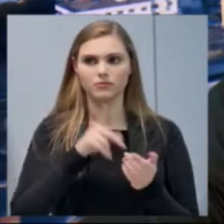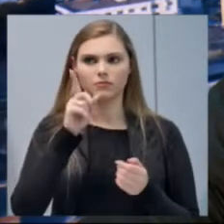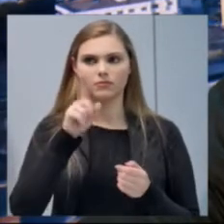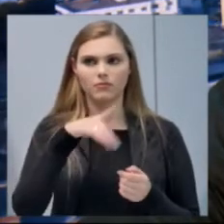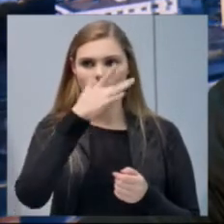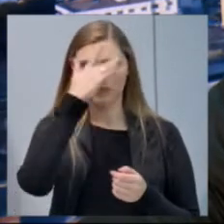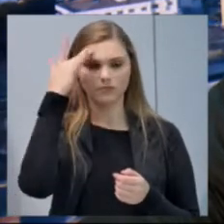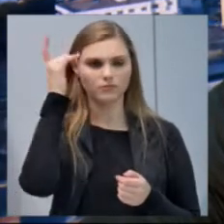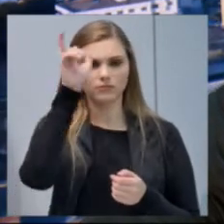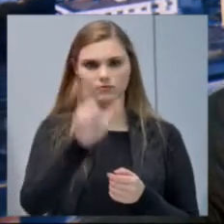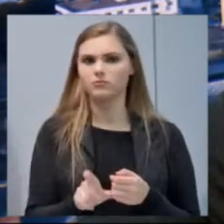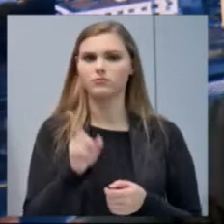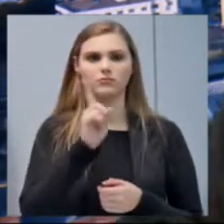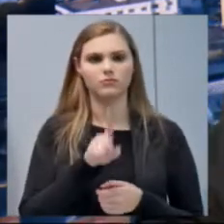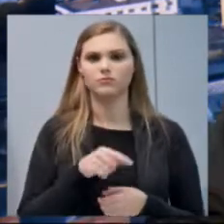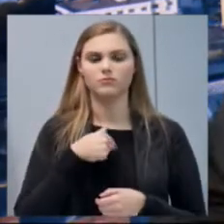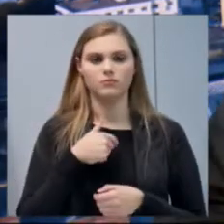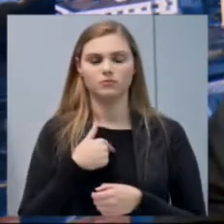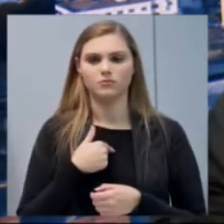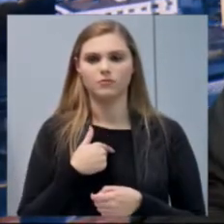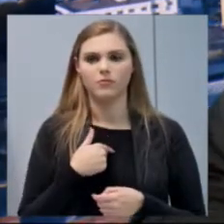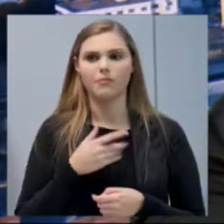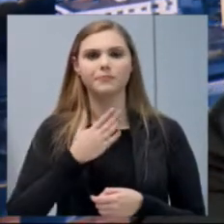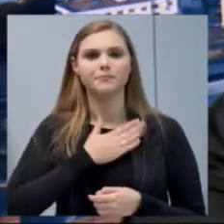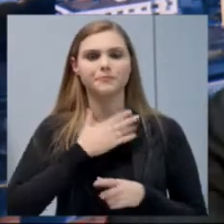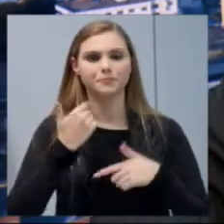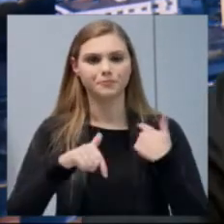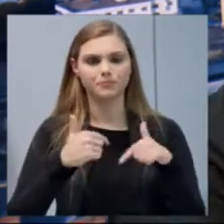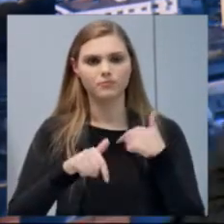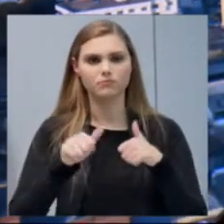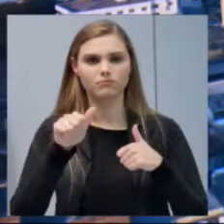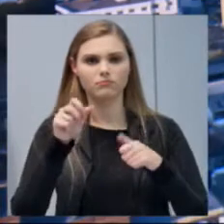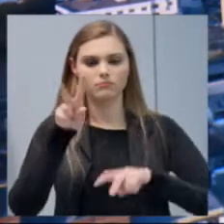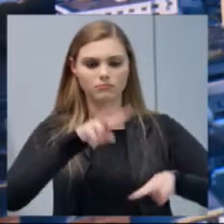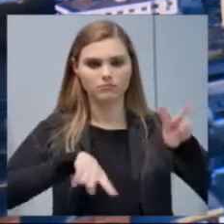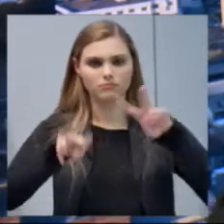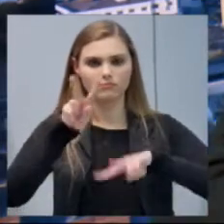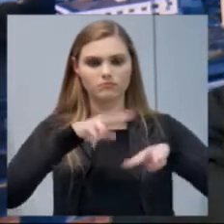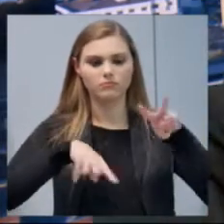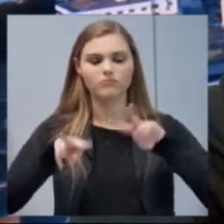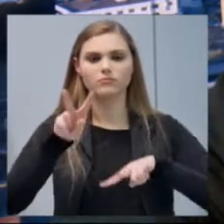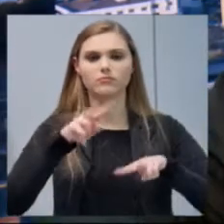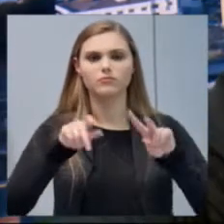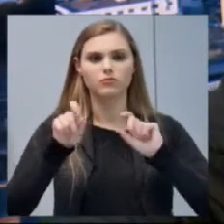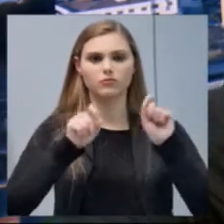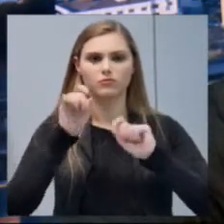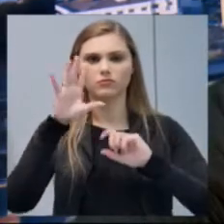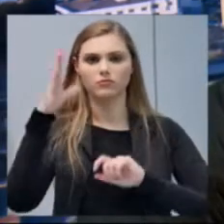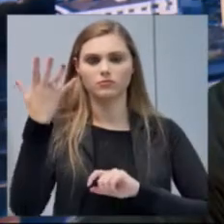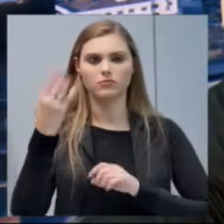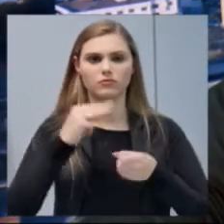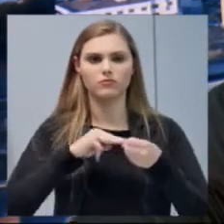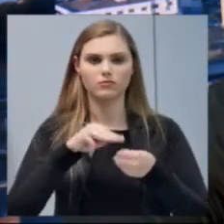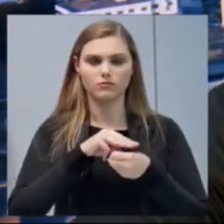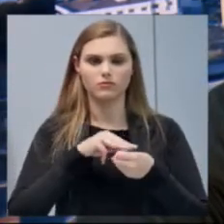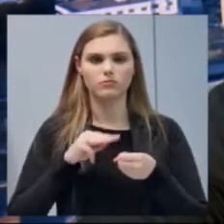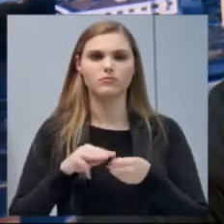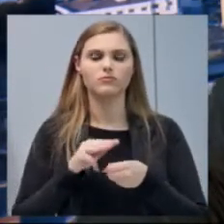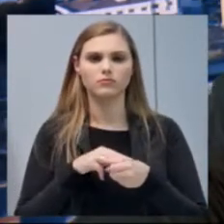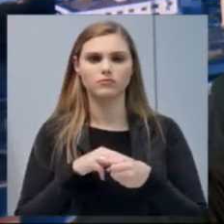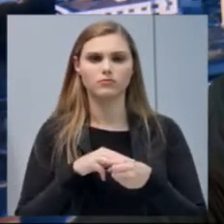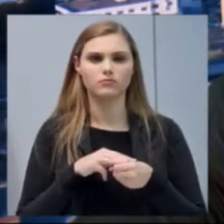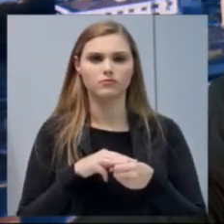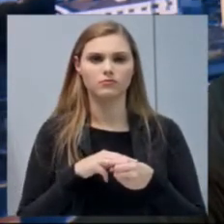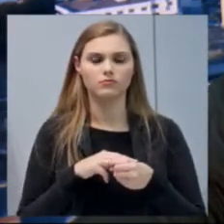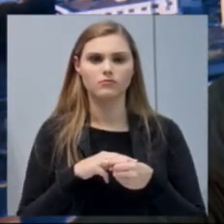pessoa não sou eu. O meu trabalho de fiscalizar as ações, nem que sejam as